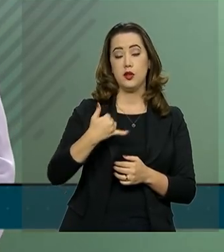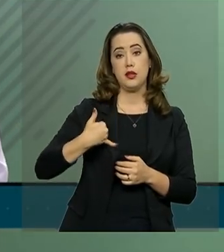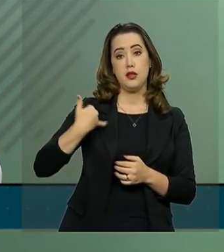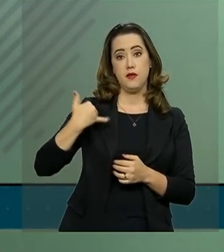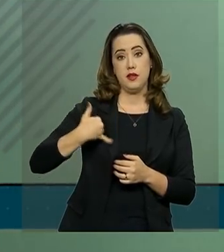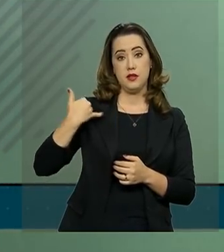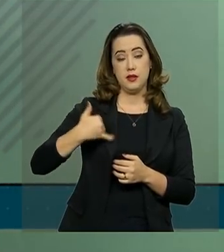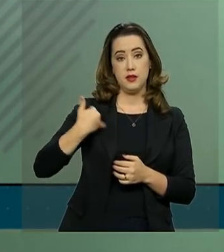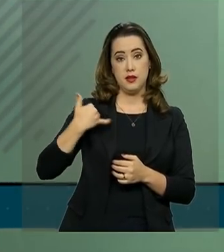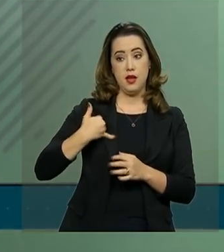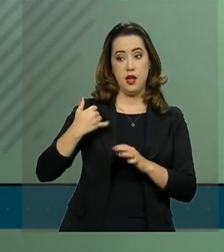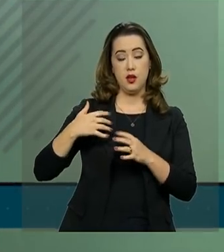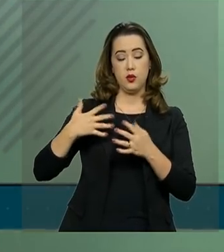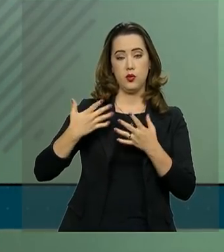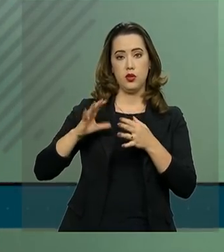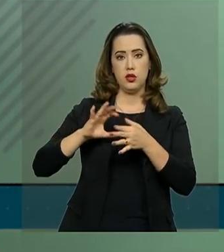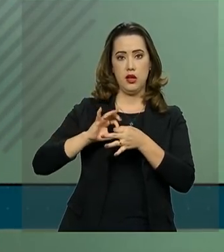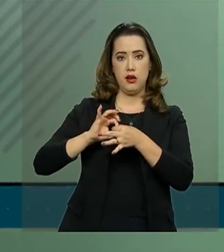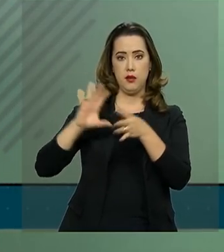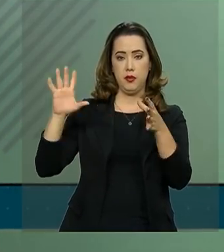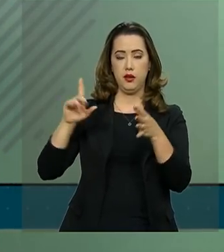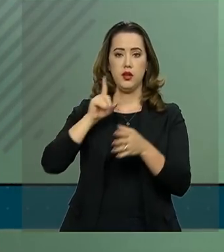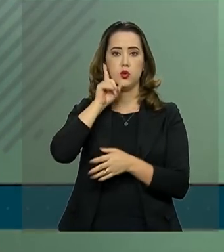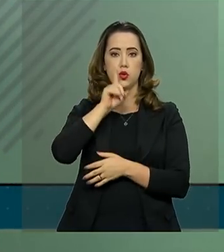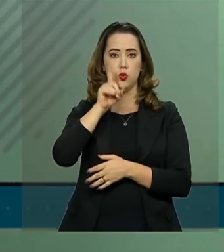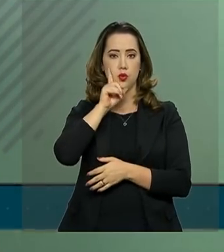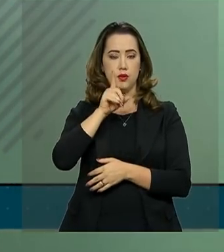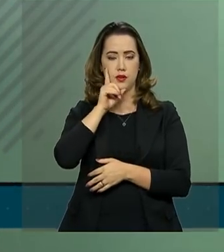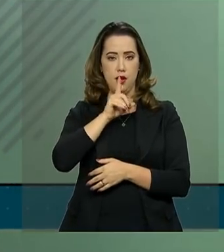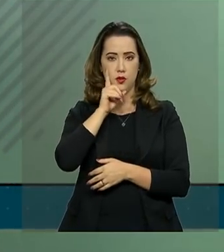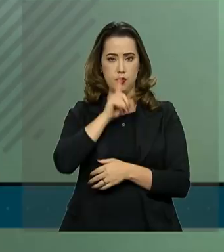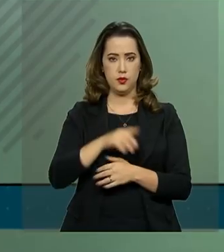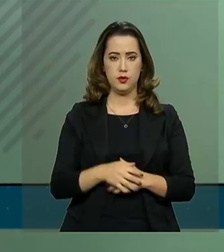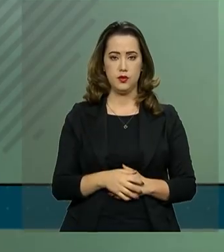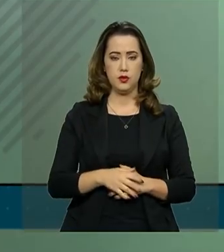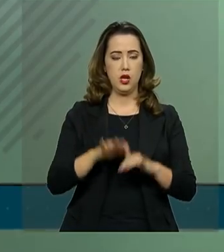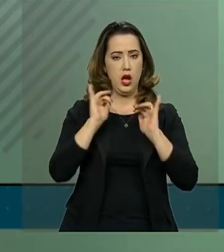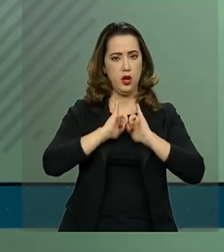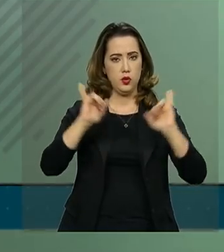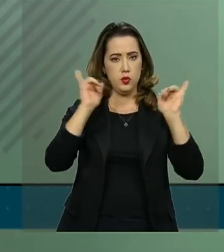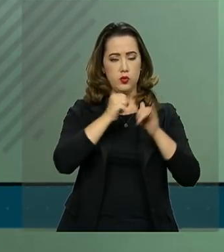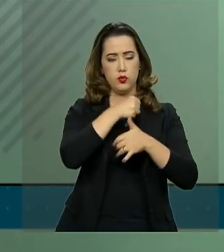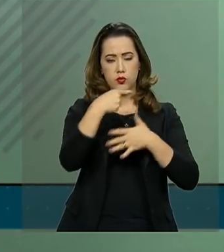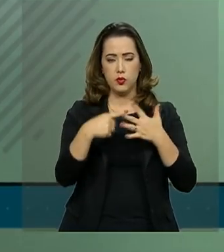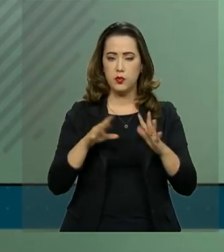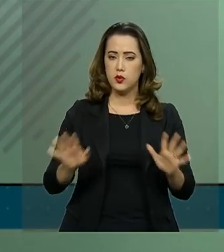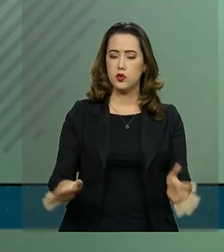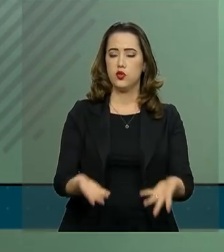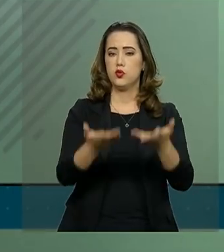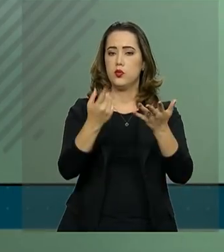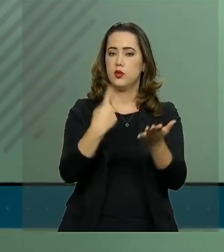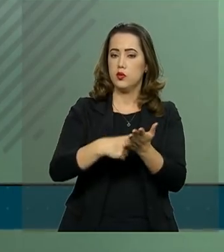Estados Unidos da América. Anúncios de medidas para estimular negócios do Brasil.